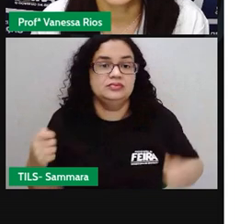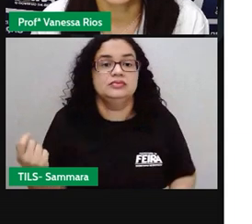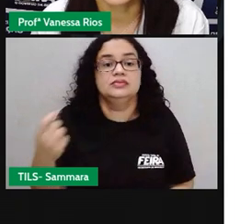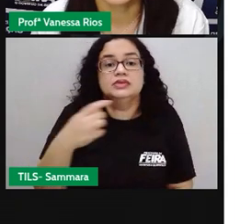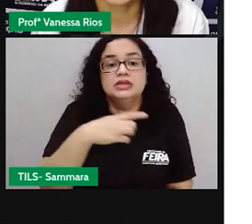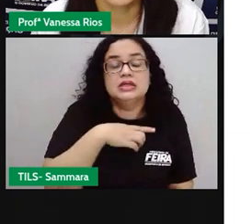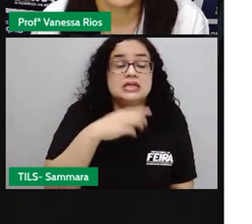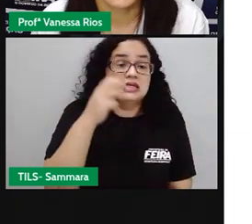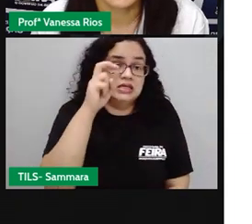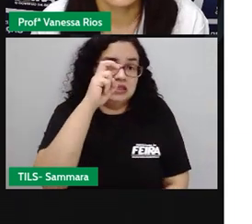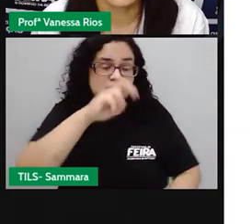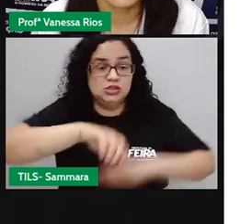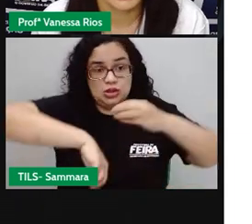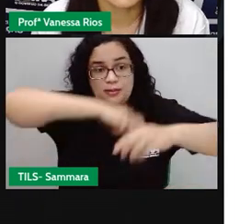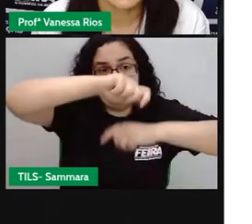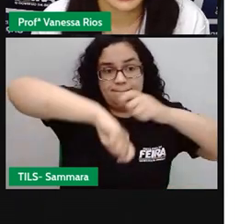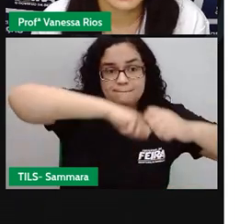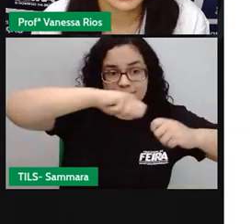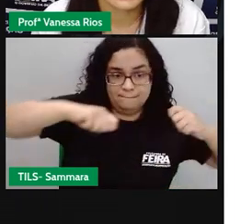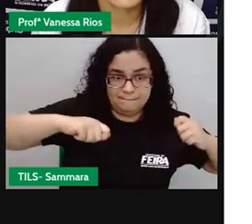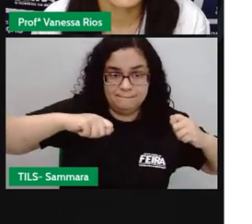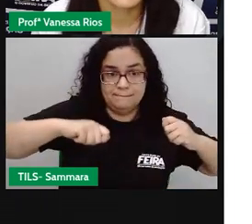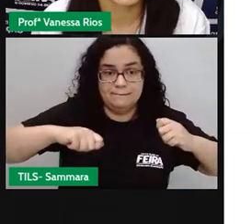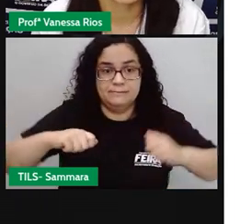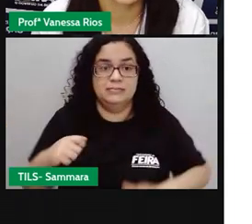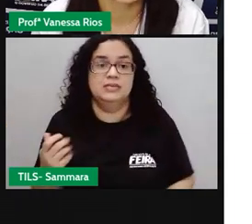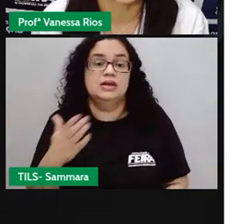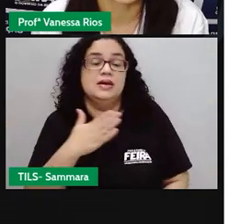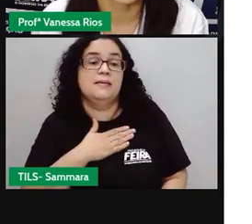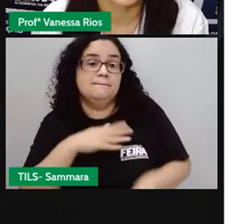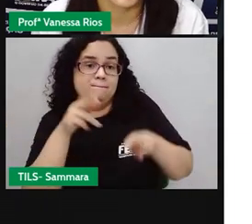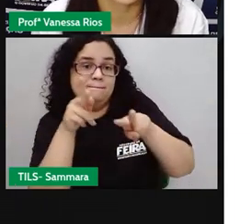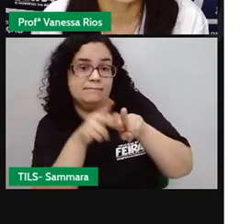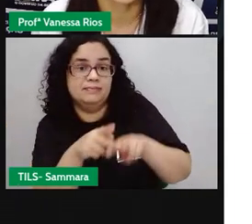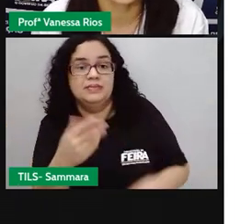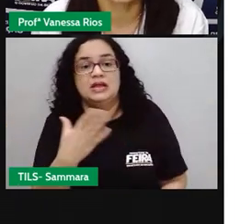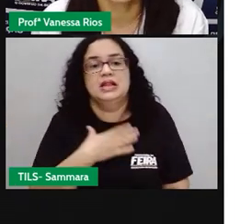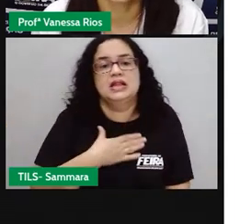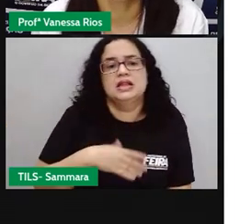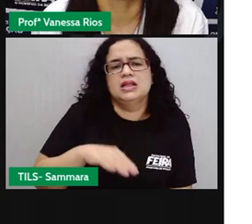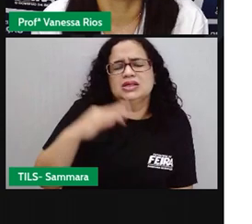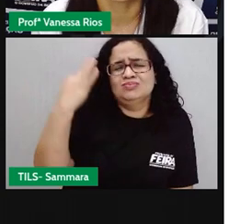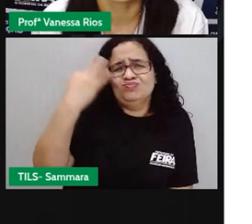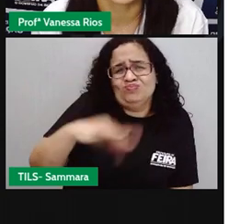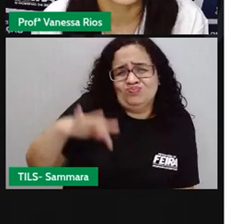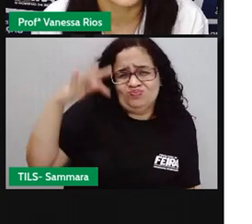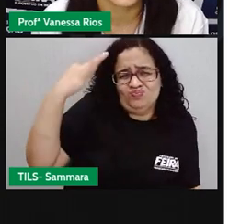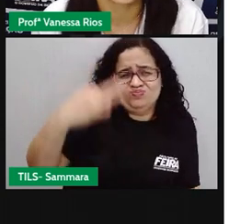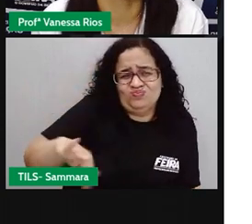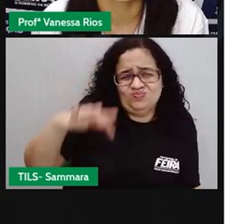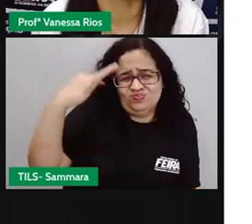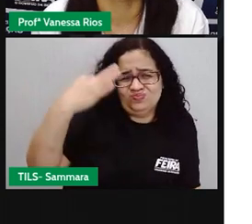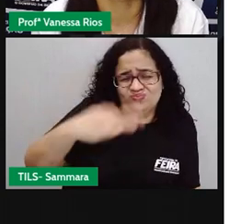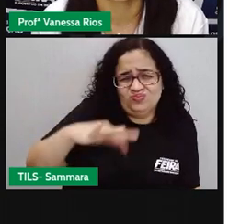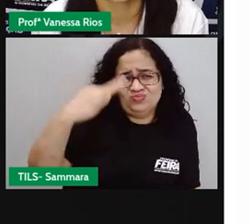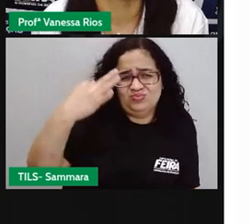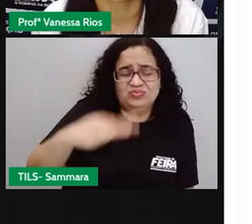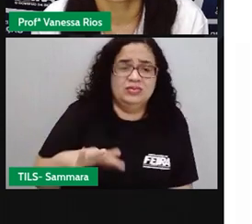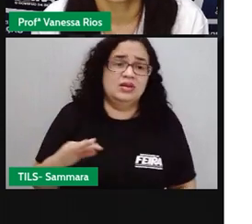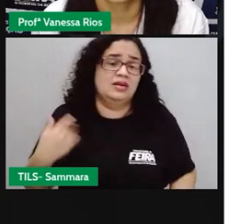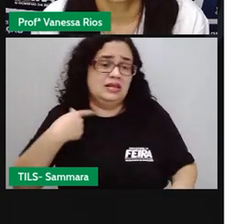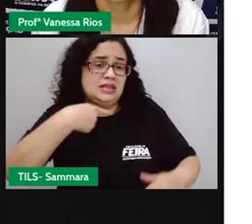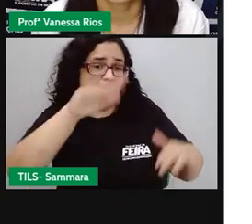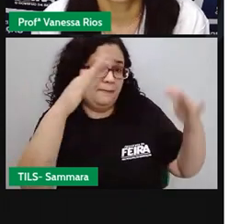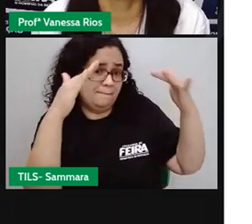e com seu cinto de pano, uma tala, minha perna. A dor, muito, ir nela até minha